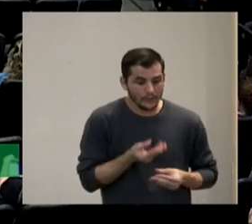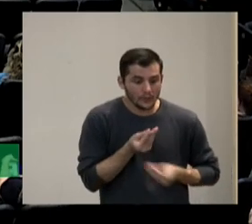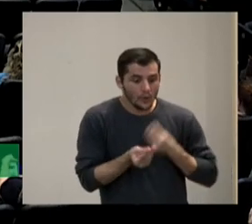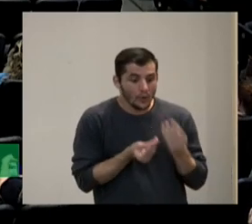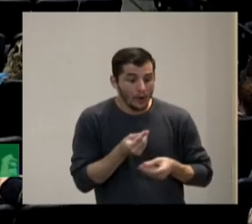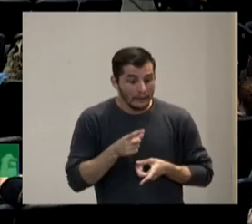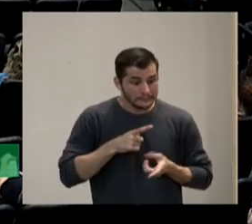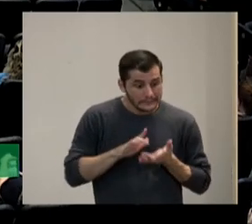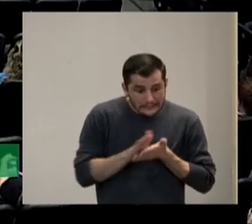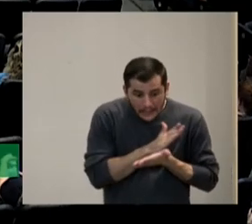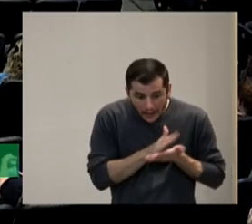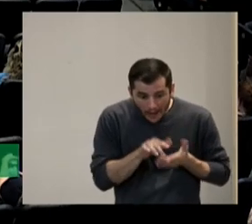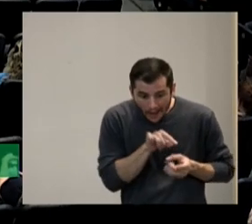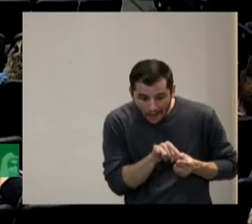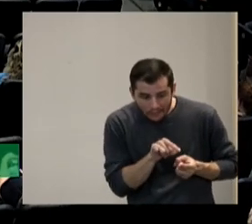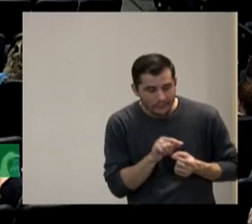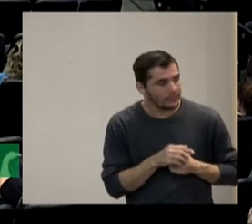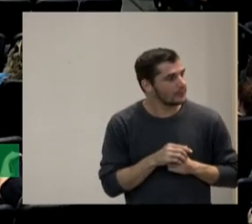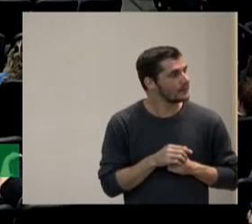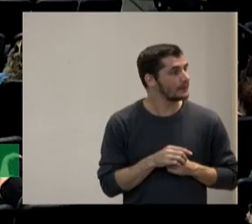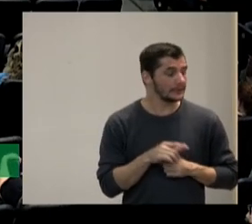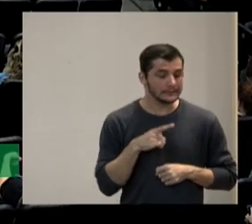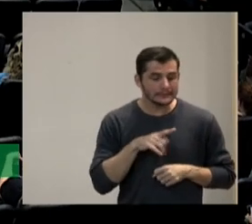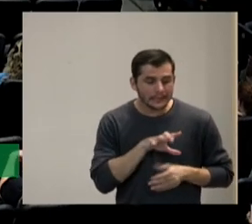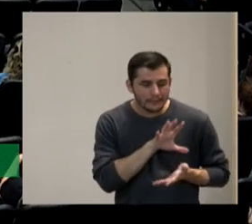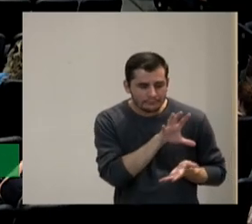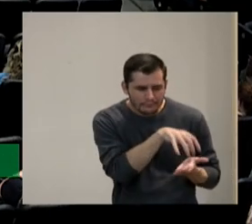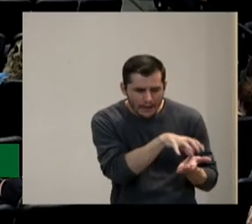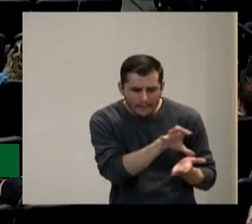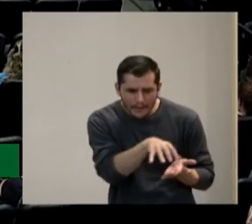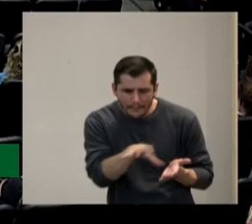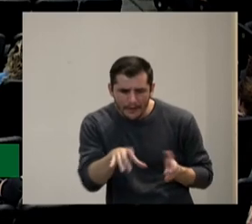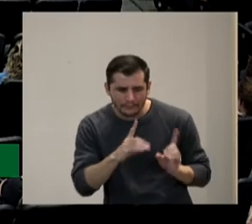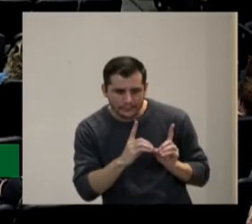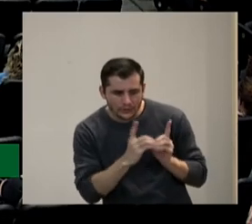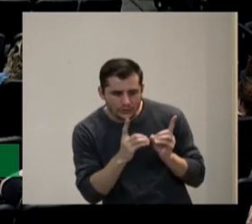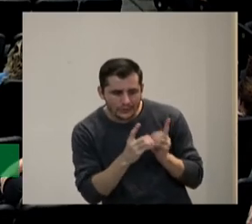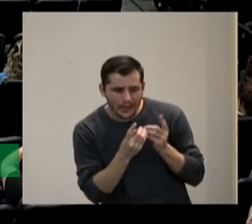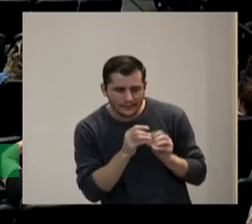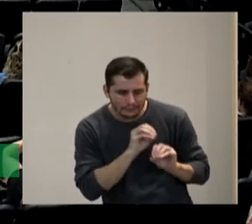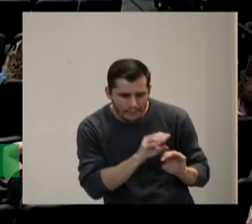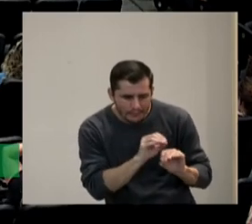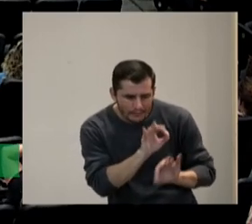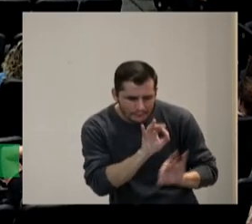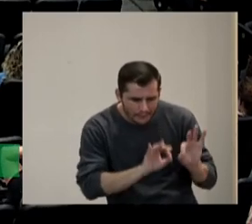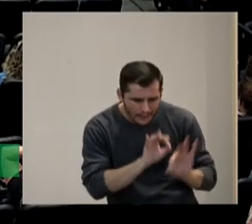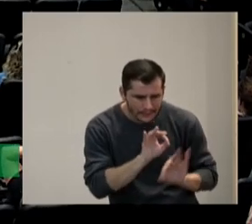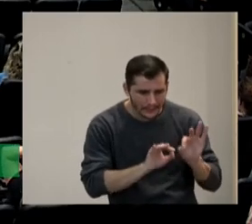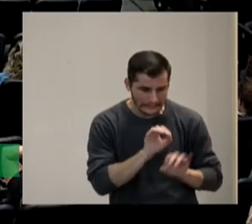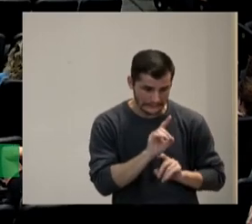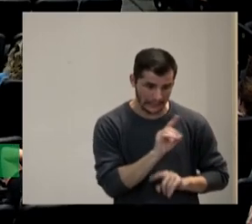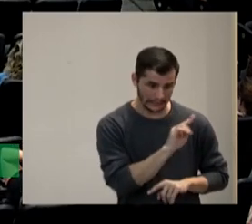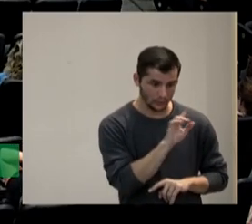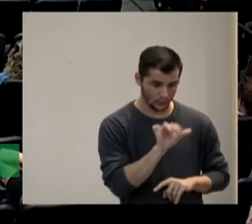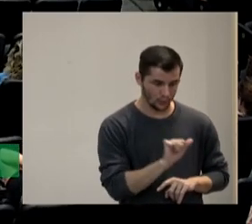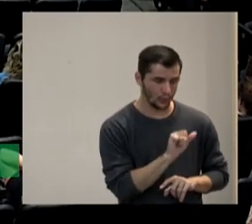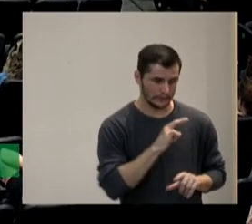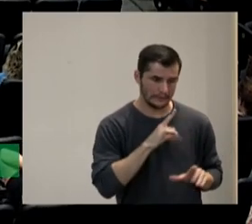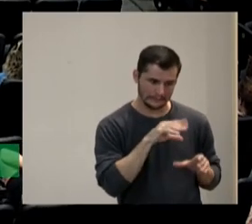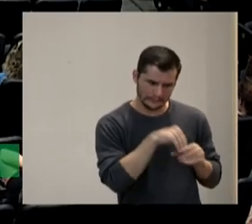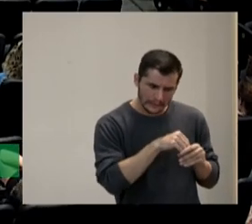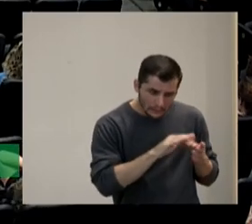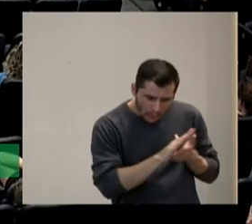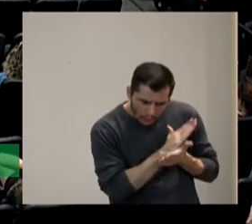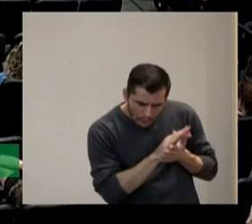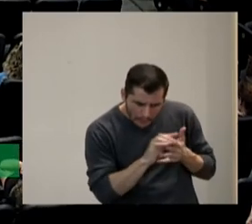algumas unidades didácticas ou lições planejadas com Dua e